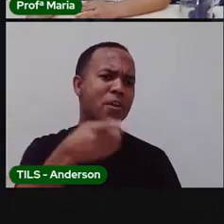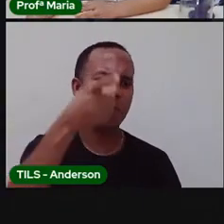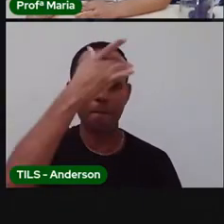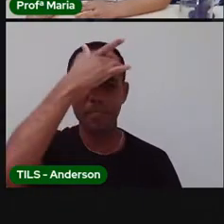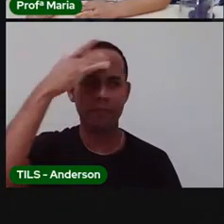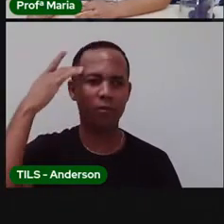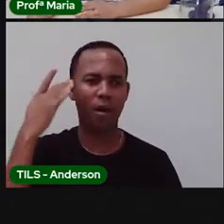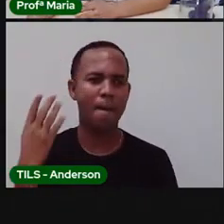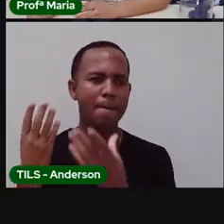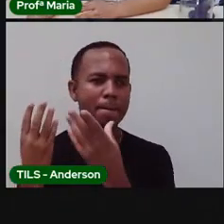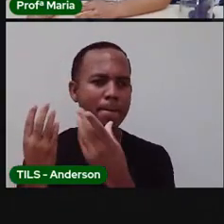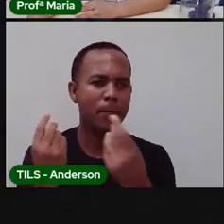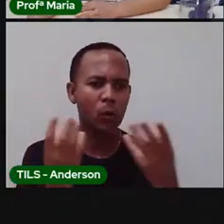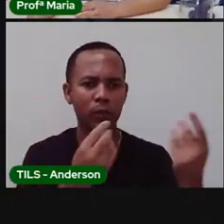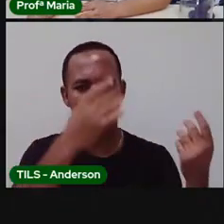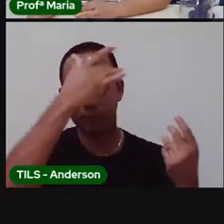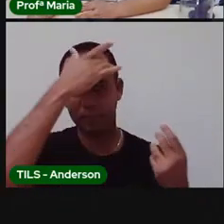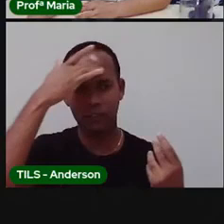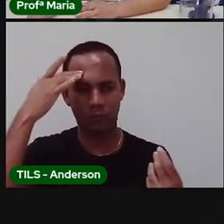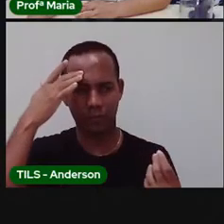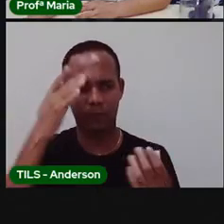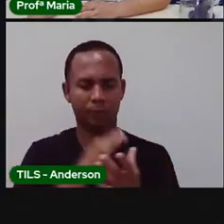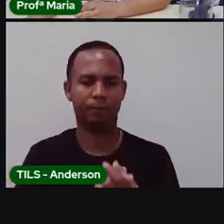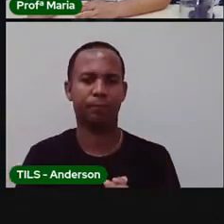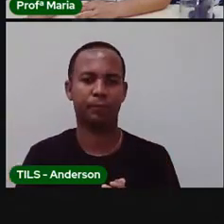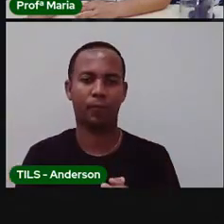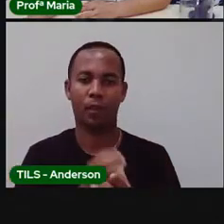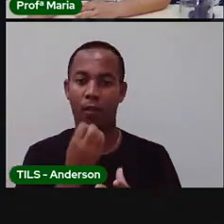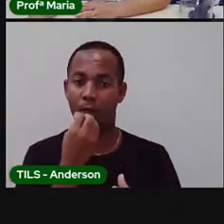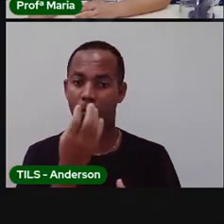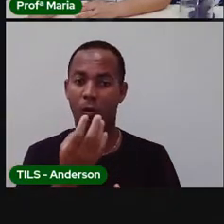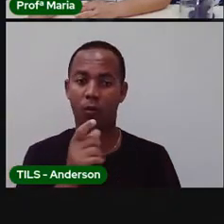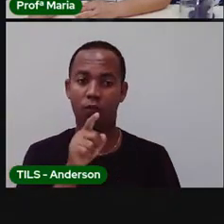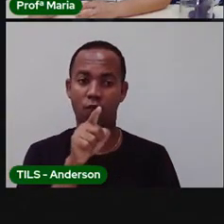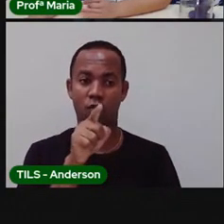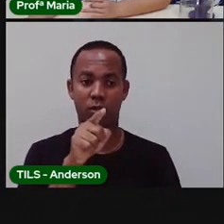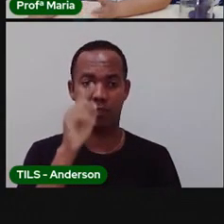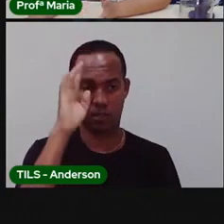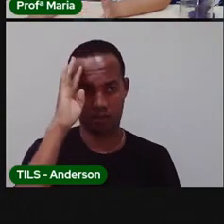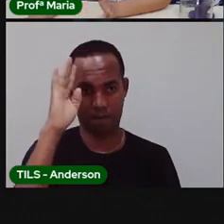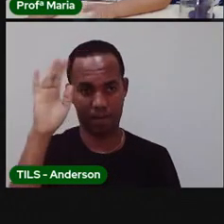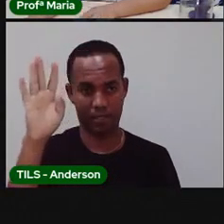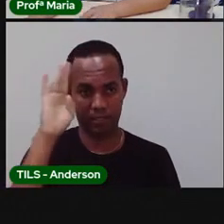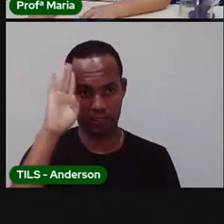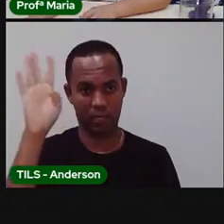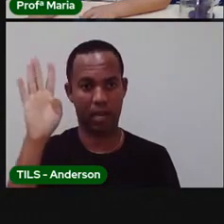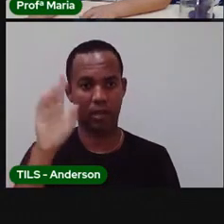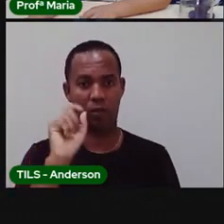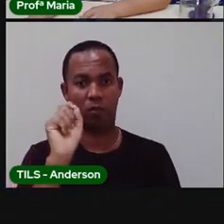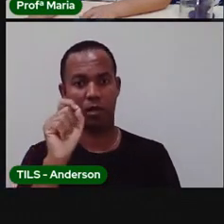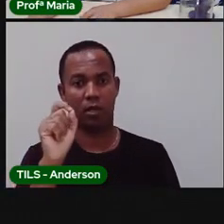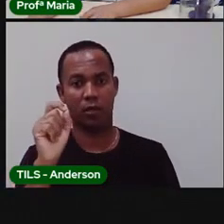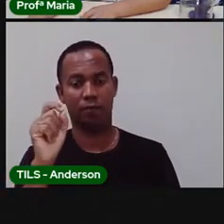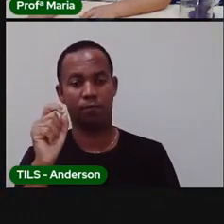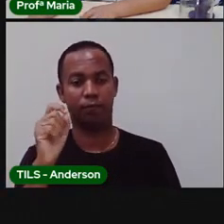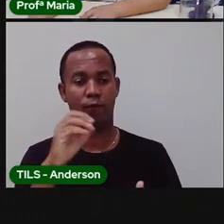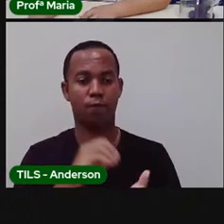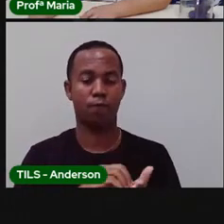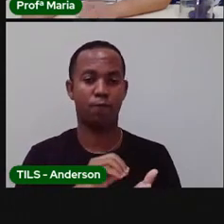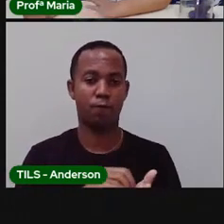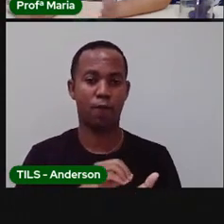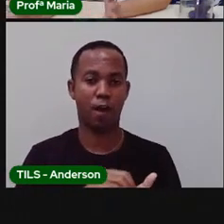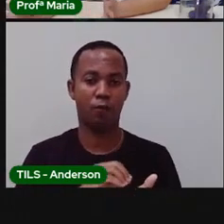Muita gente, né? Bom, aí imagine, né? Se acontece alguma coisa e falta